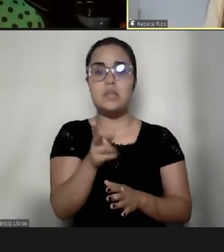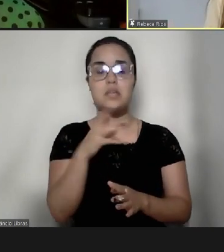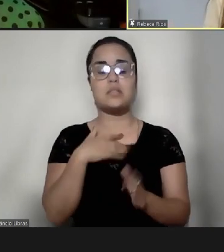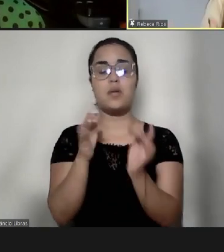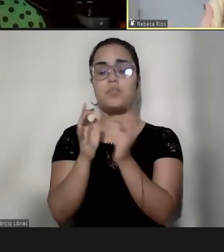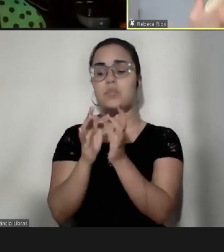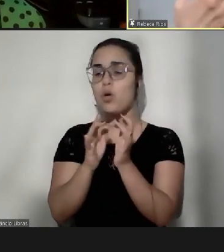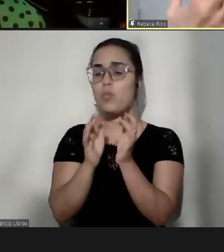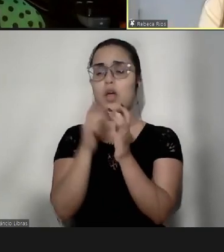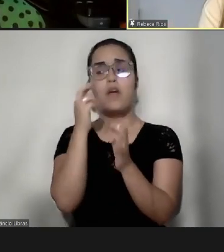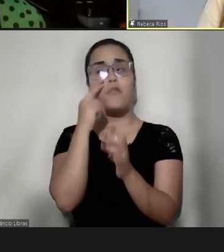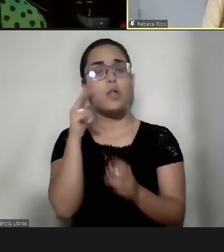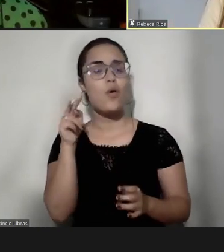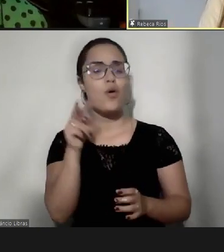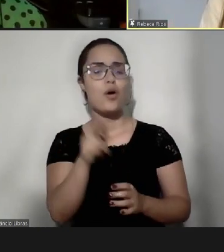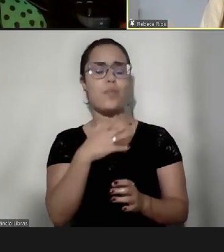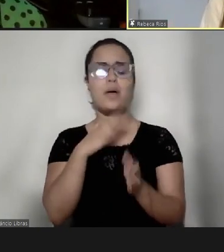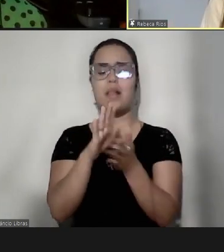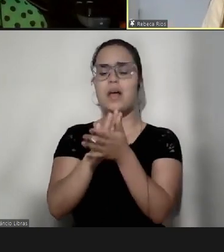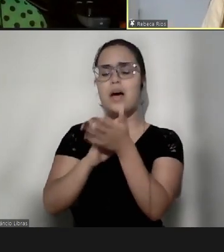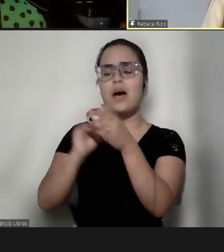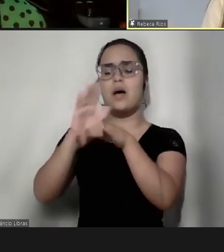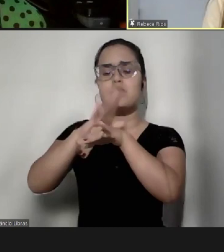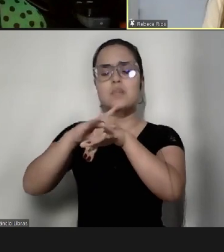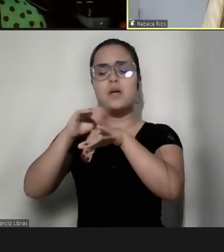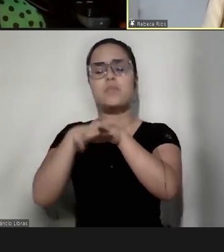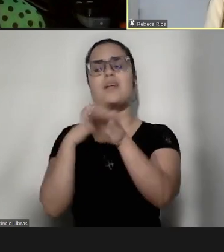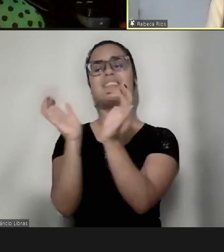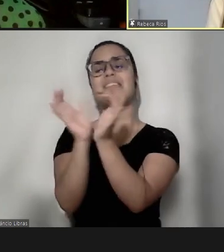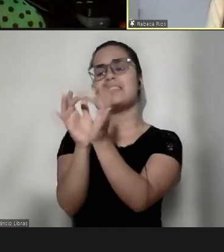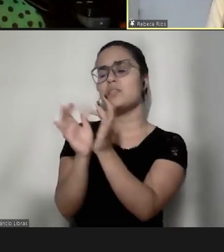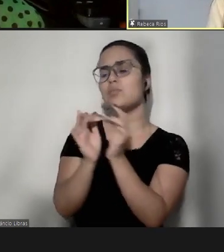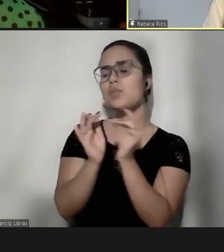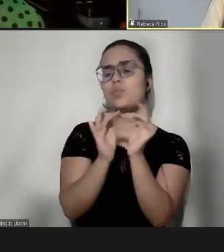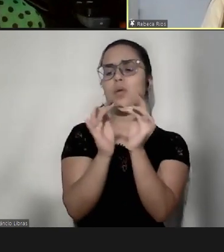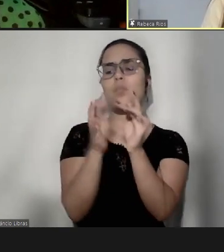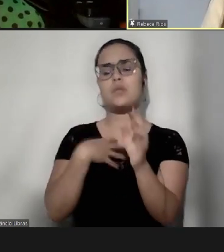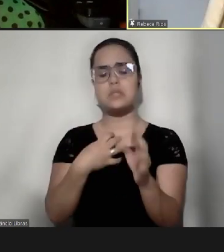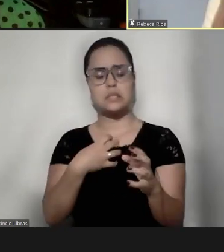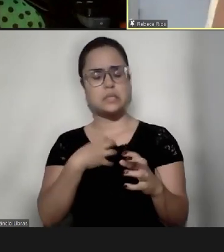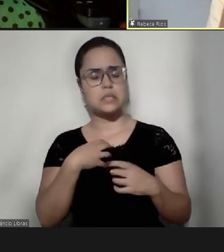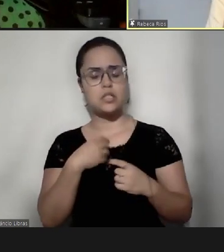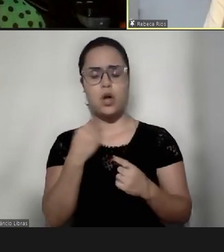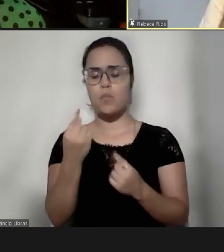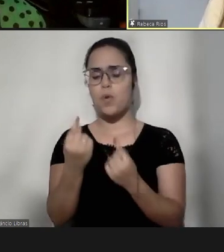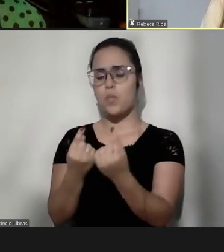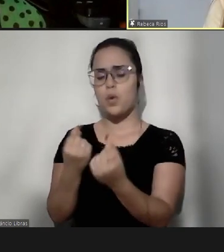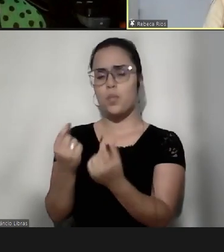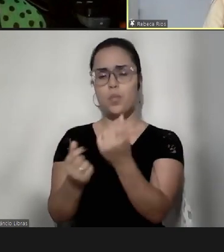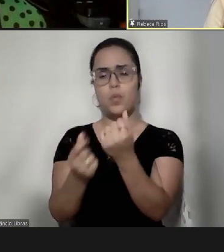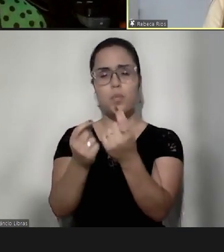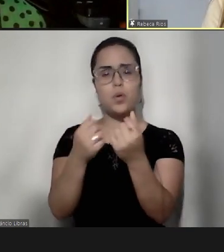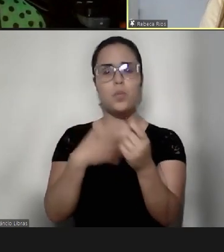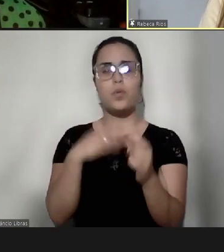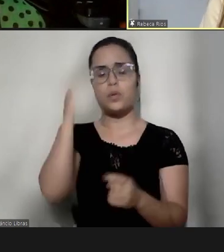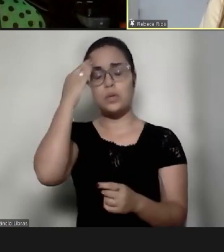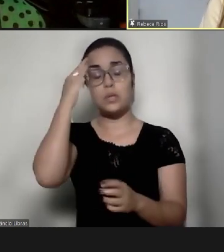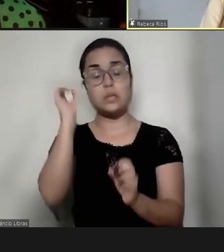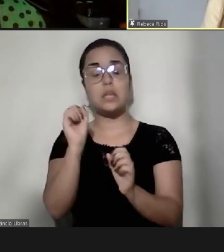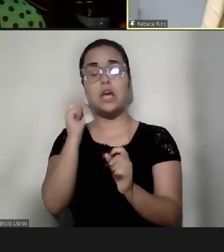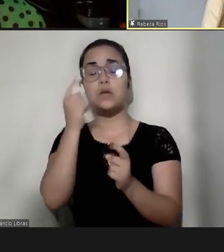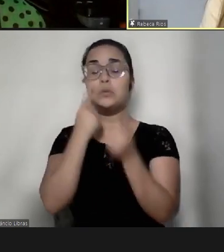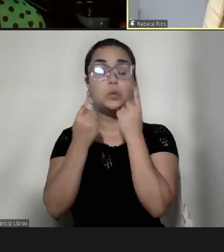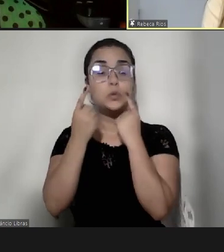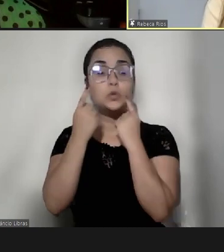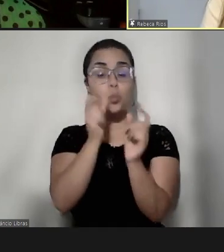olhar, pelo gesto, pela conexão, por você sentir cada coisinha, por você entender cada choro, então,